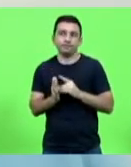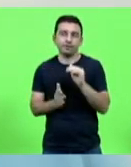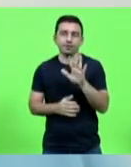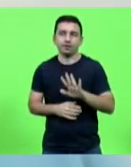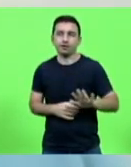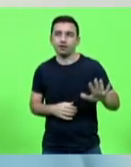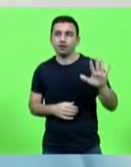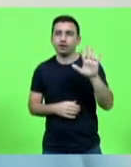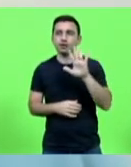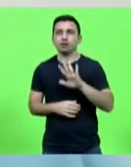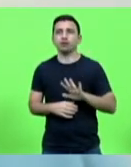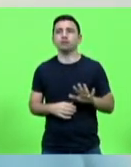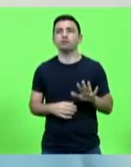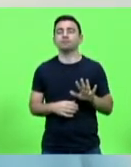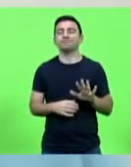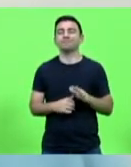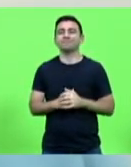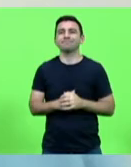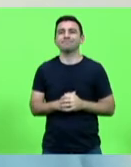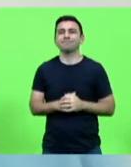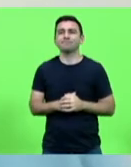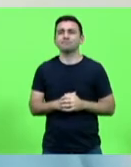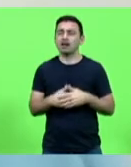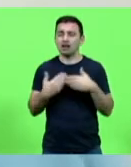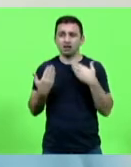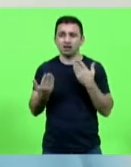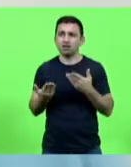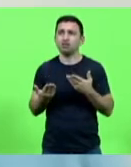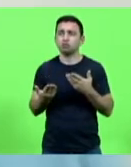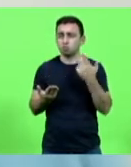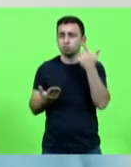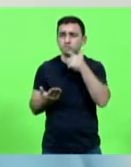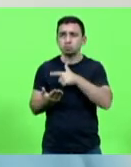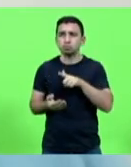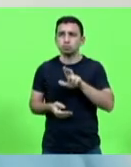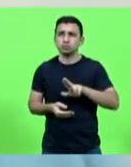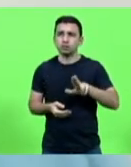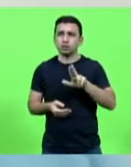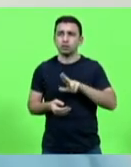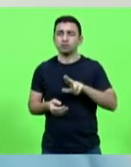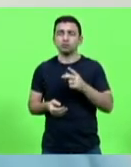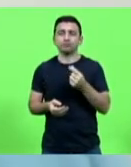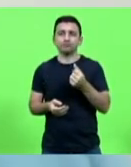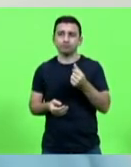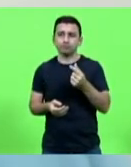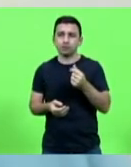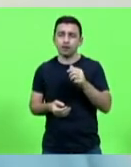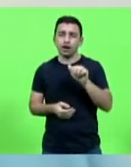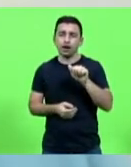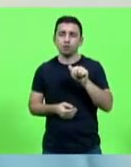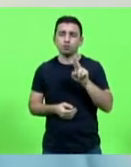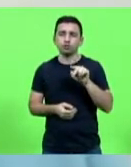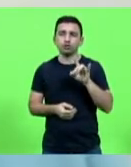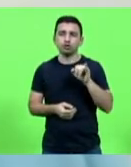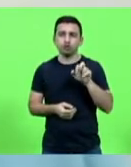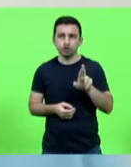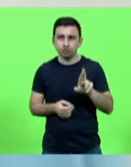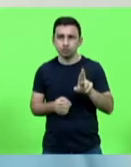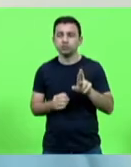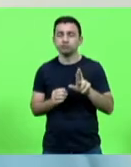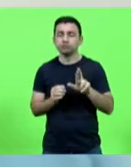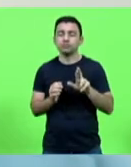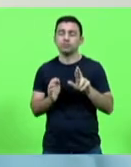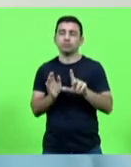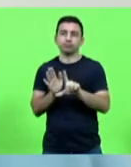efetivação desse recurso da lei Aldir Blanc. Então, nesse sentido,